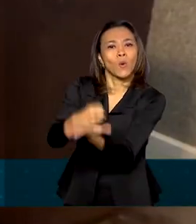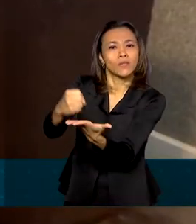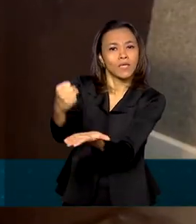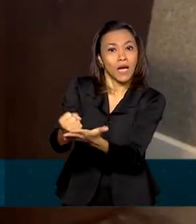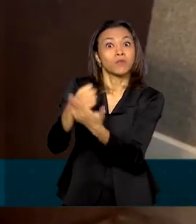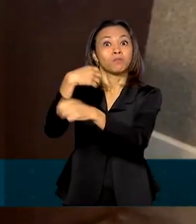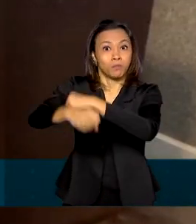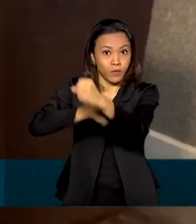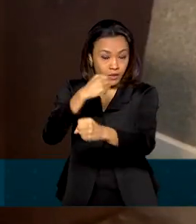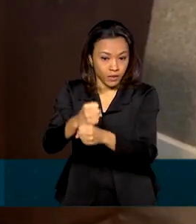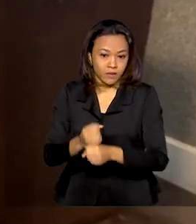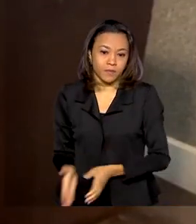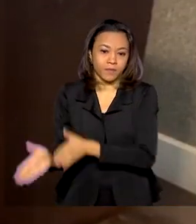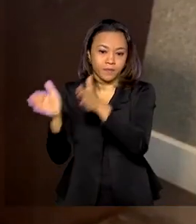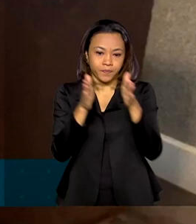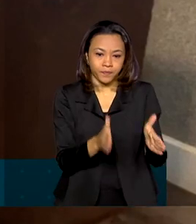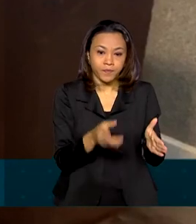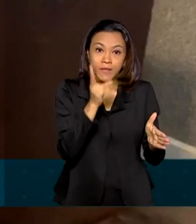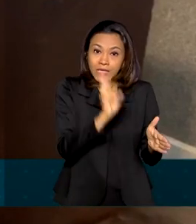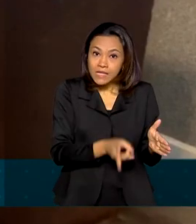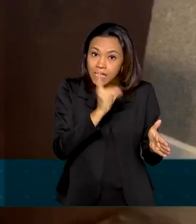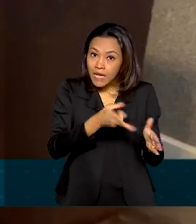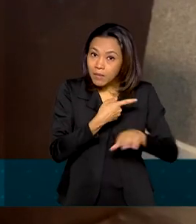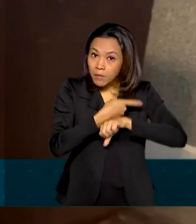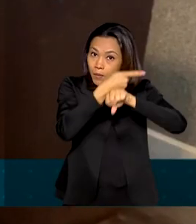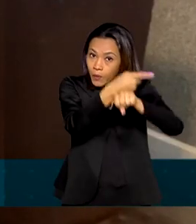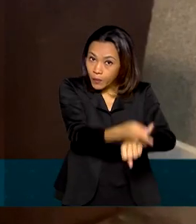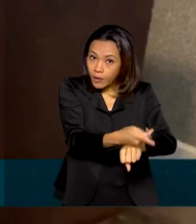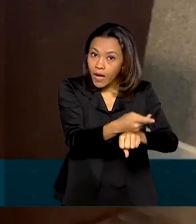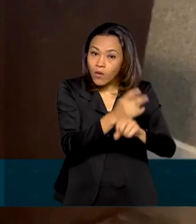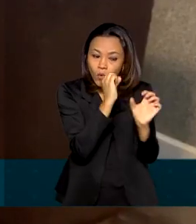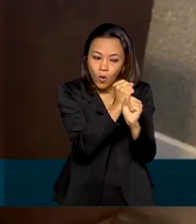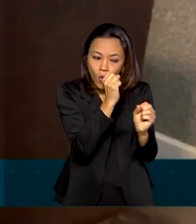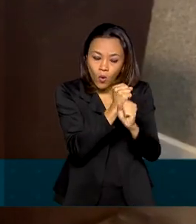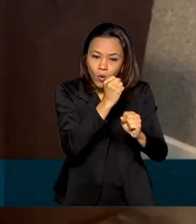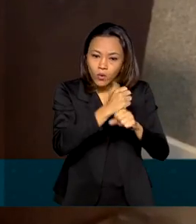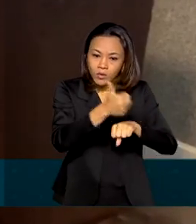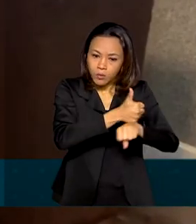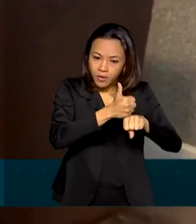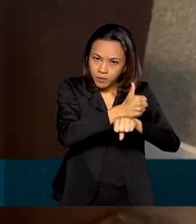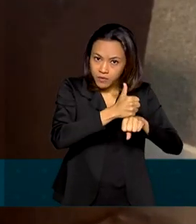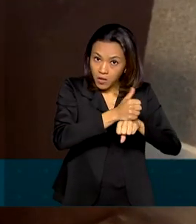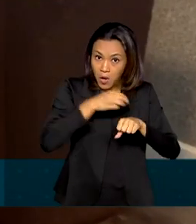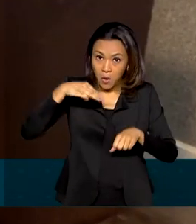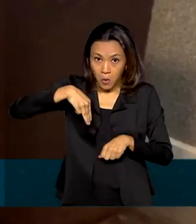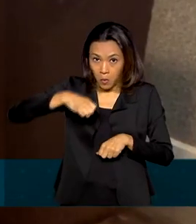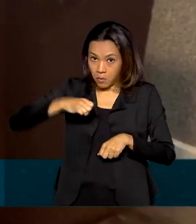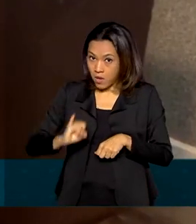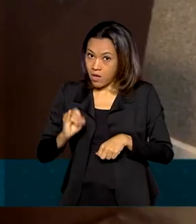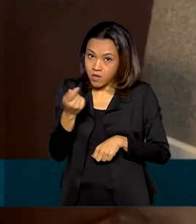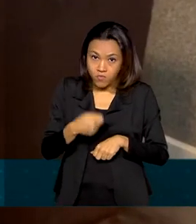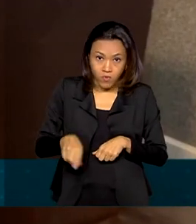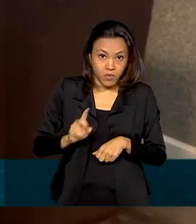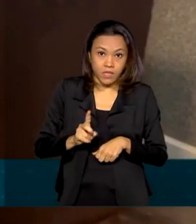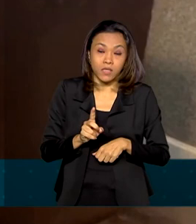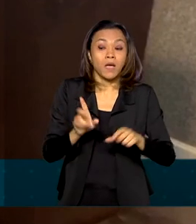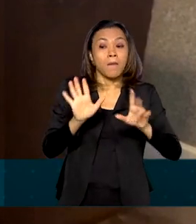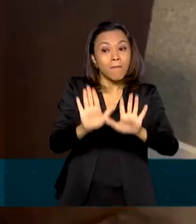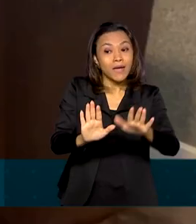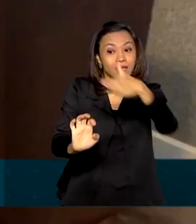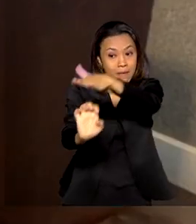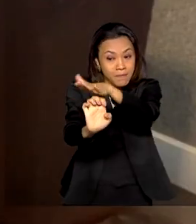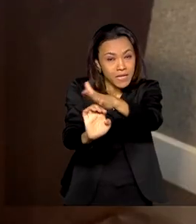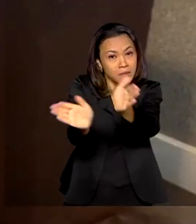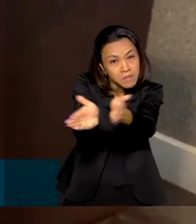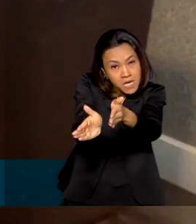Sempre procure um contador, no caso do microempresário individual, ele não precisa de contador, mas a microempresa já precisa.